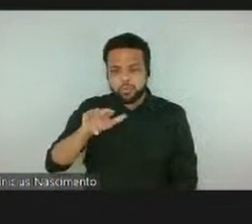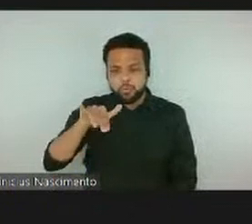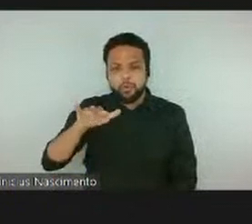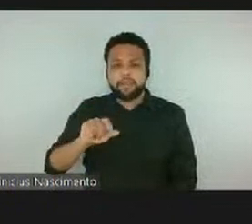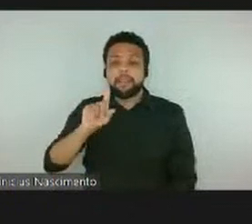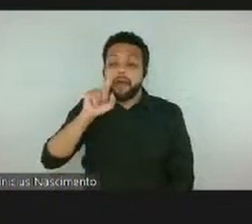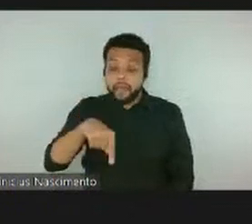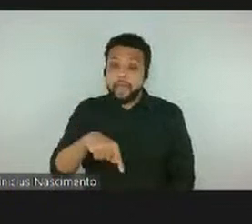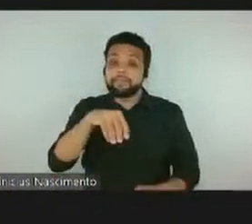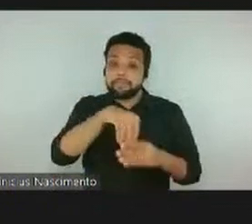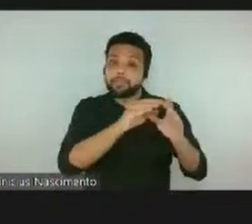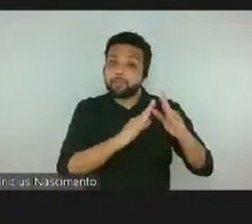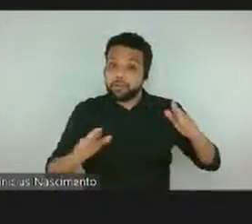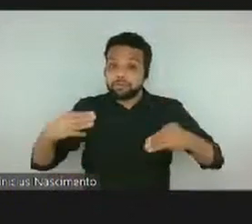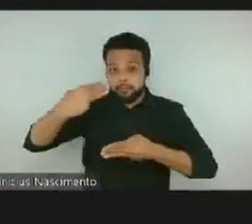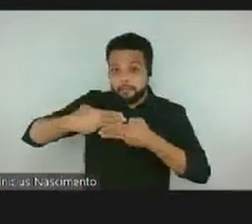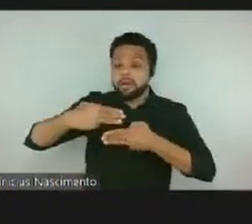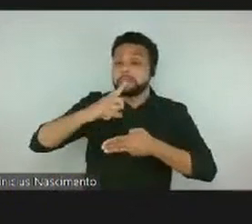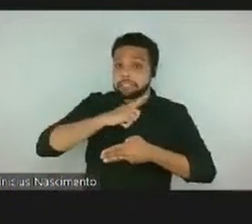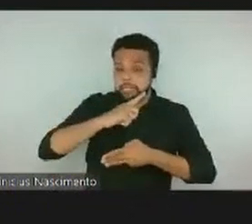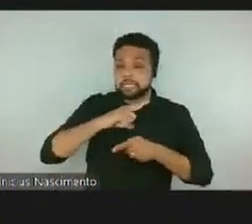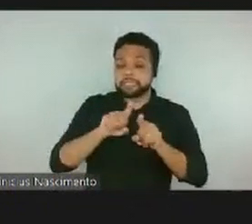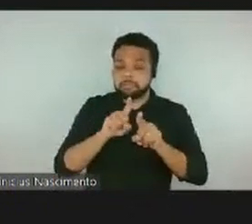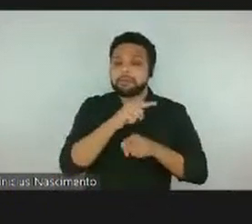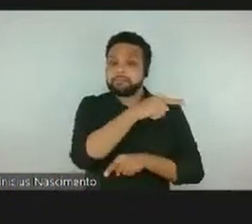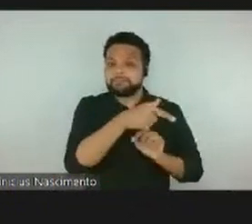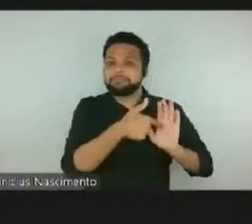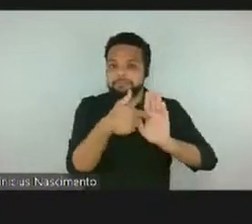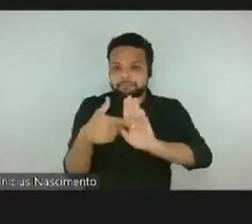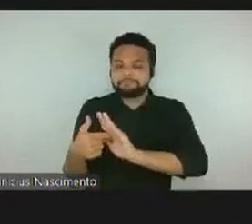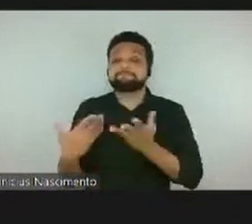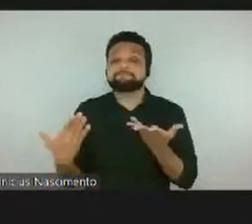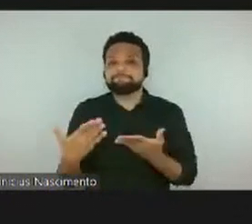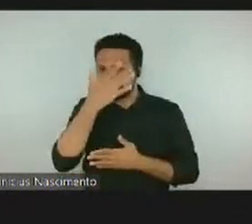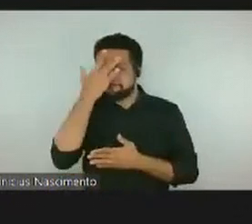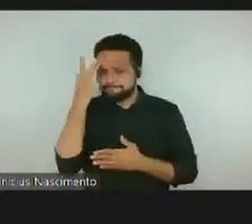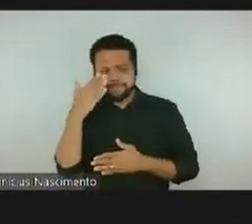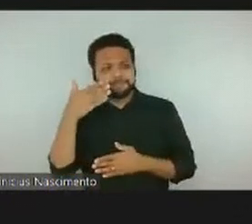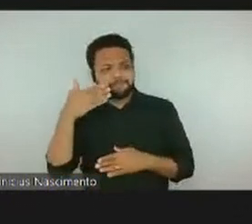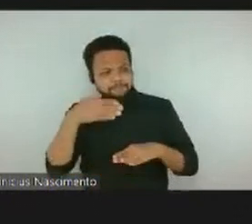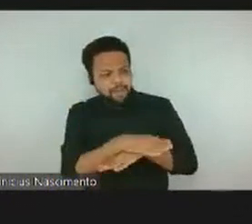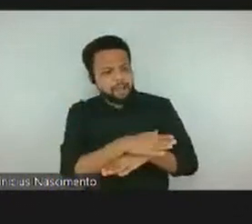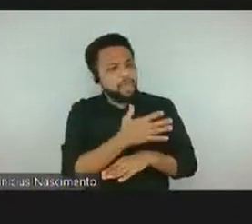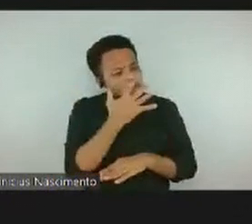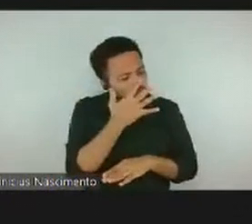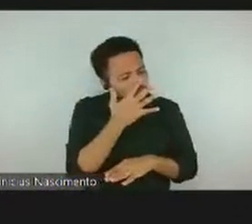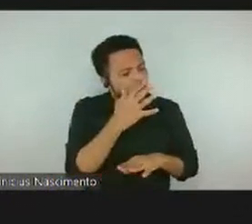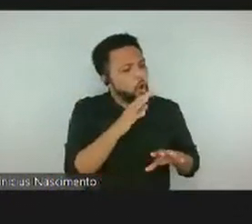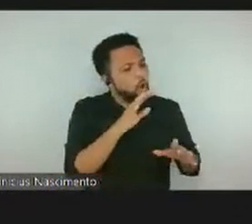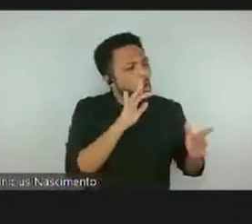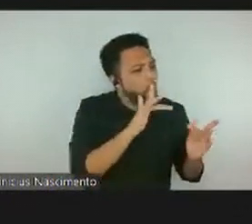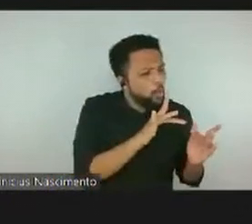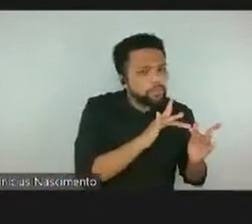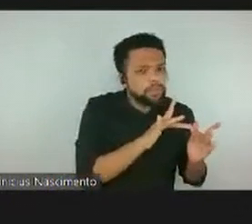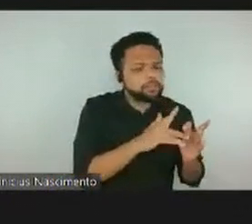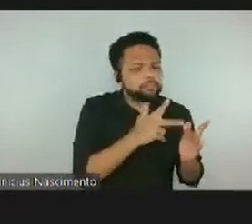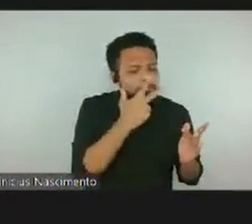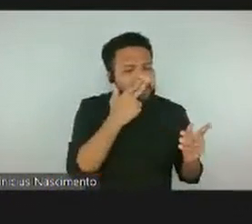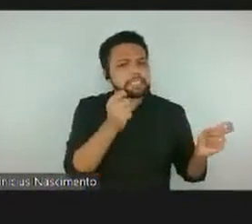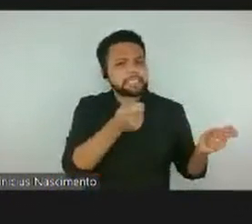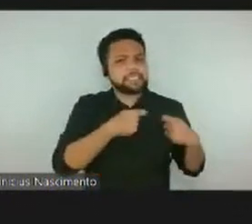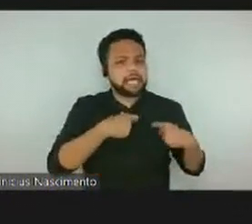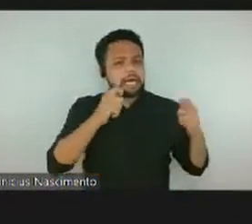exposição. E, a partir desse contato com os livros que estão na exposição, é que surgem as possibilidades de